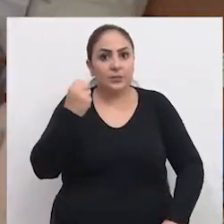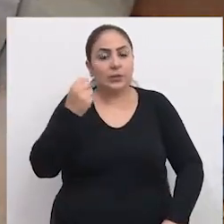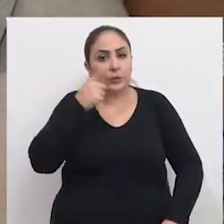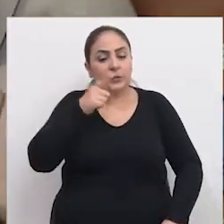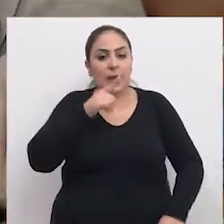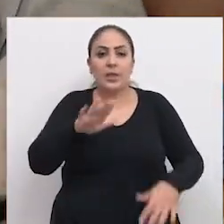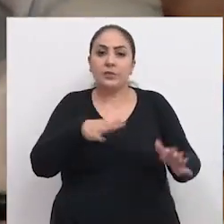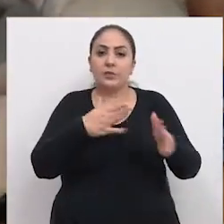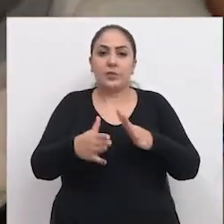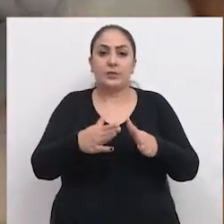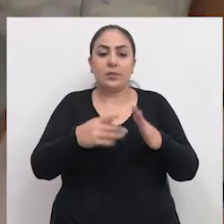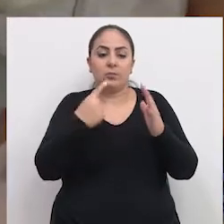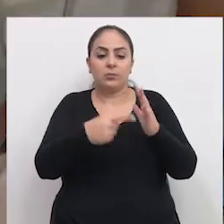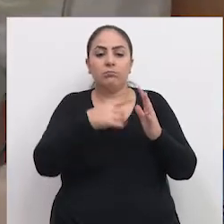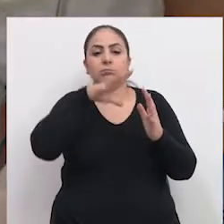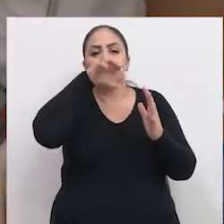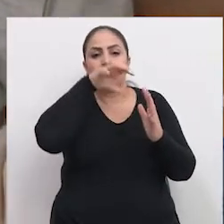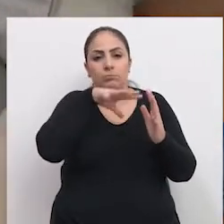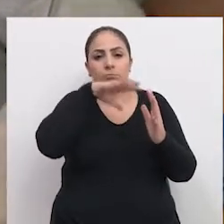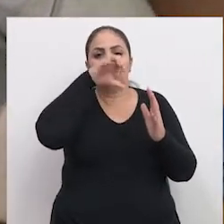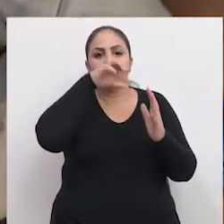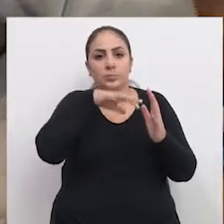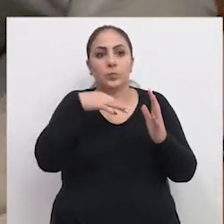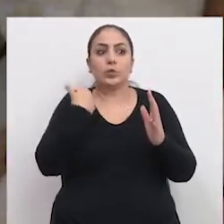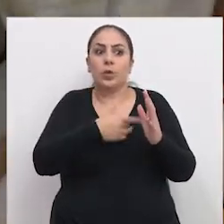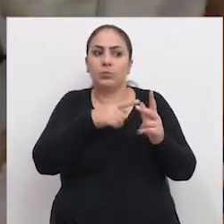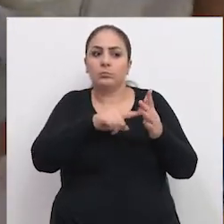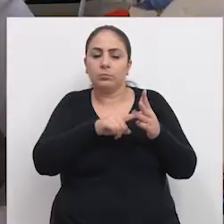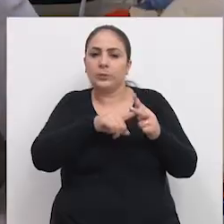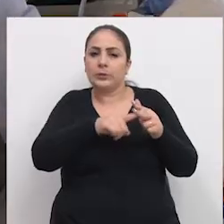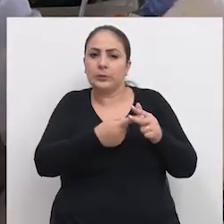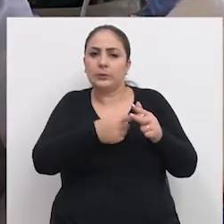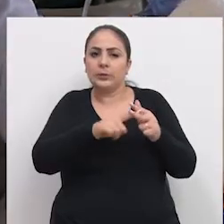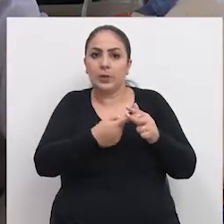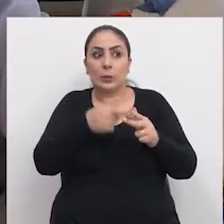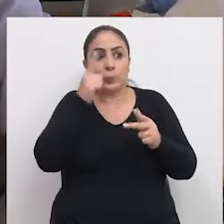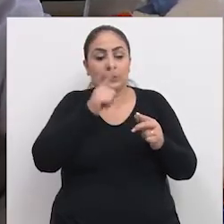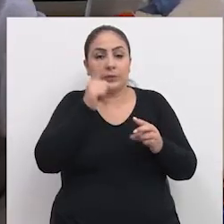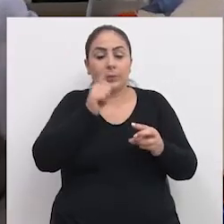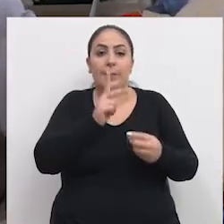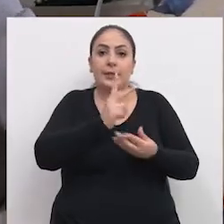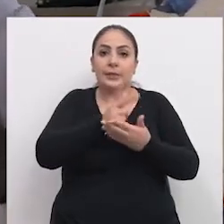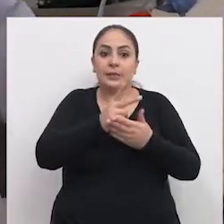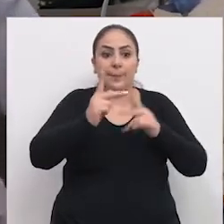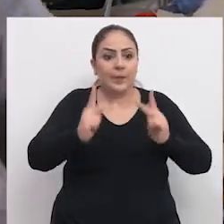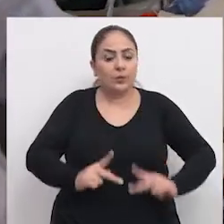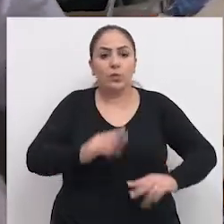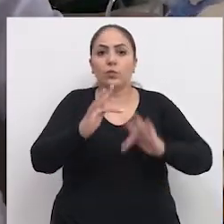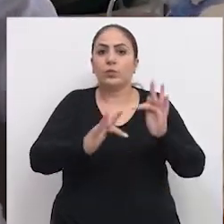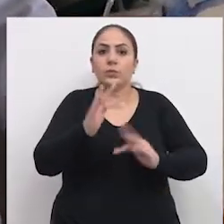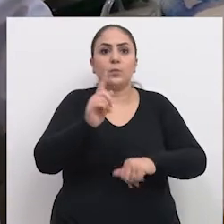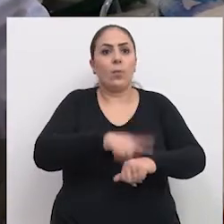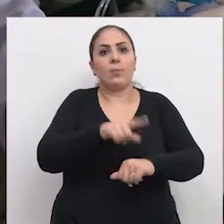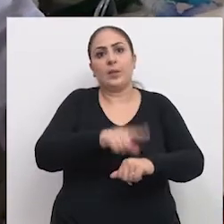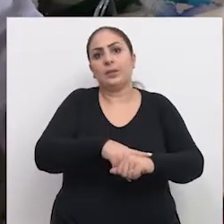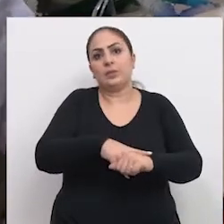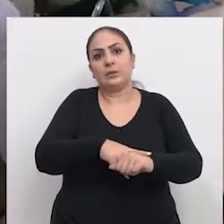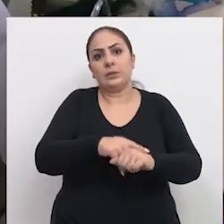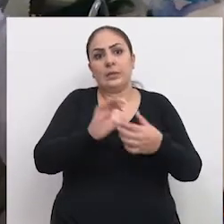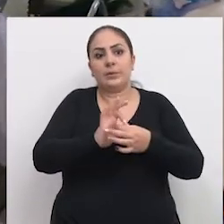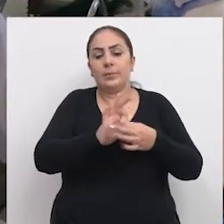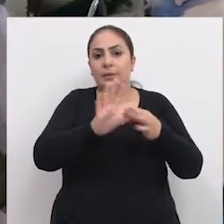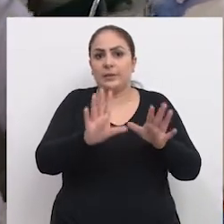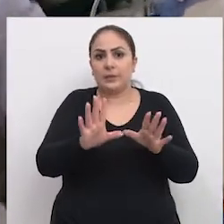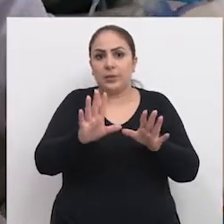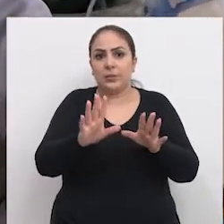que a maioria das vezes estão em ventilação mecânica, né? A gente precisa ter esse ajuste para manter esse paciente funcional no momento da alta,